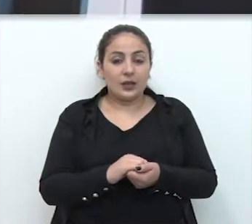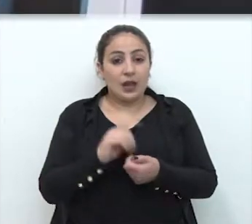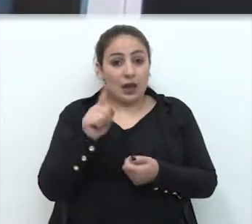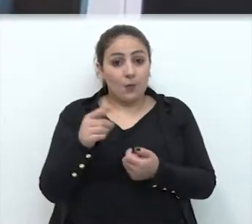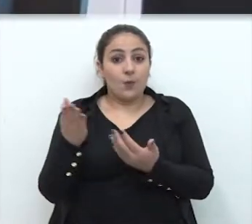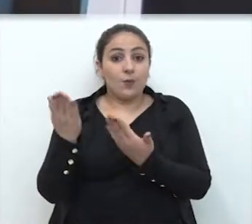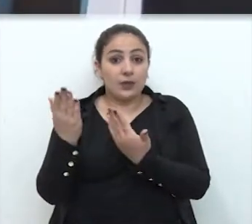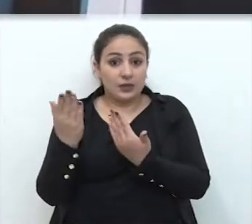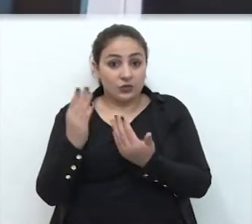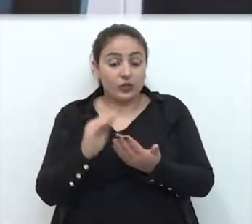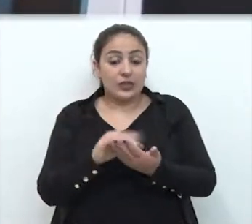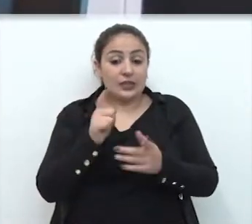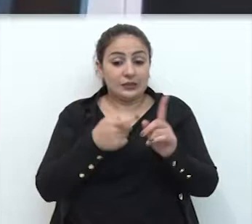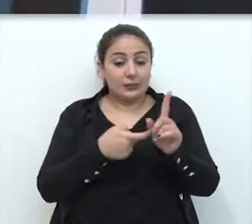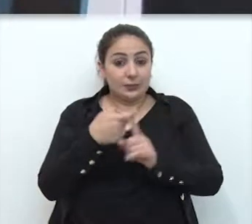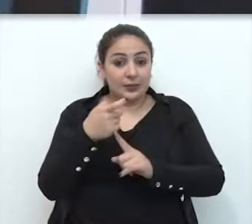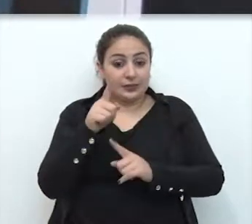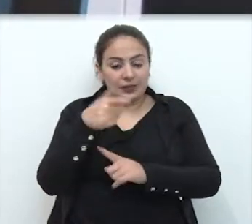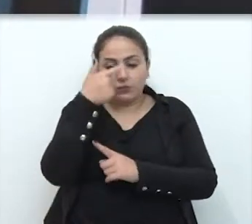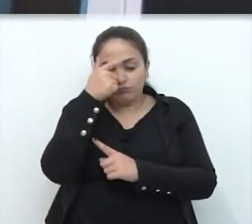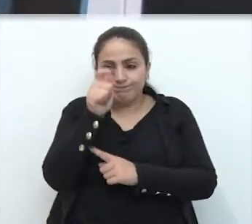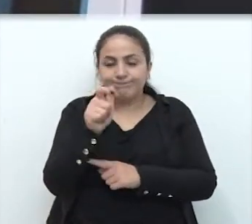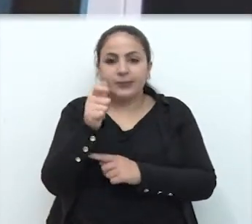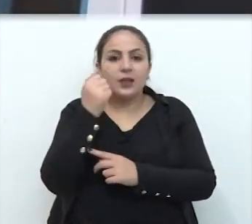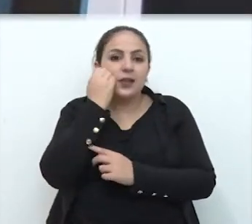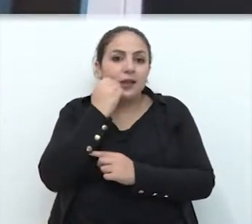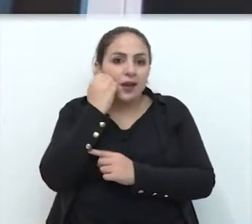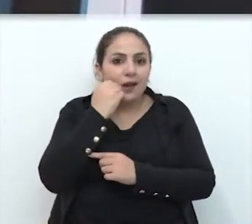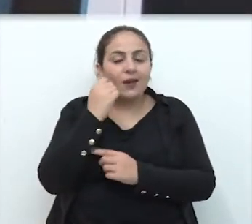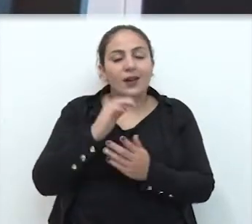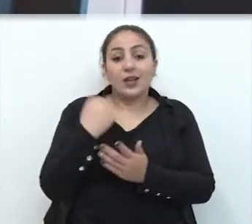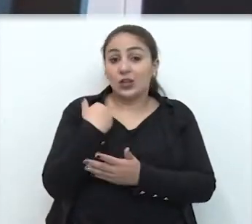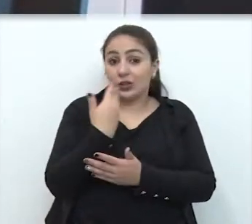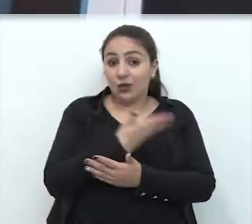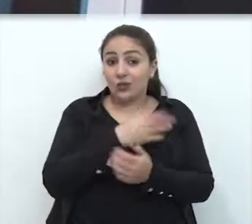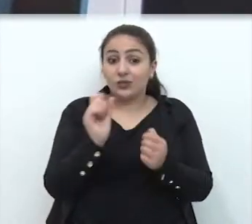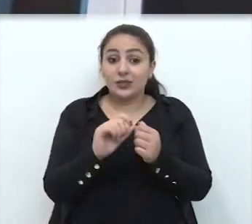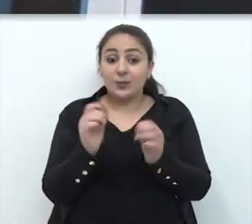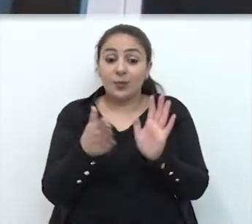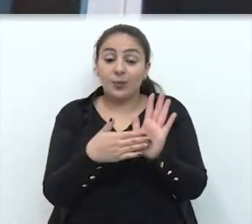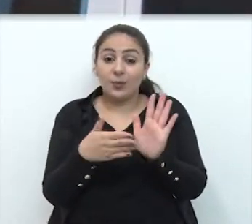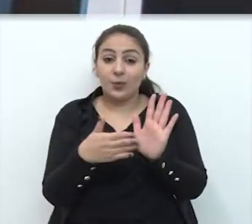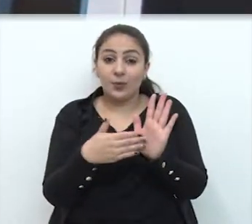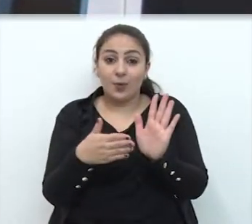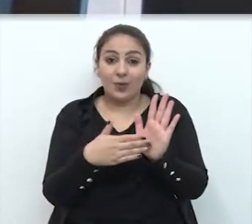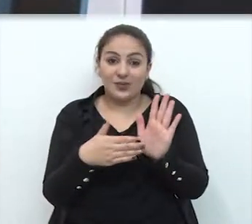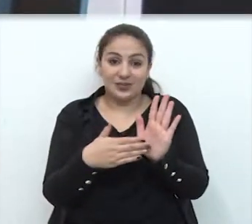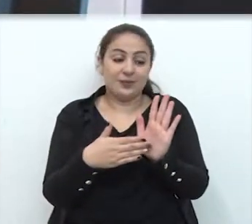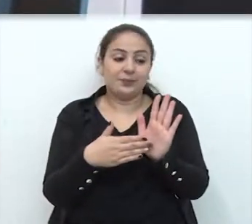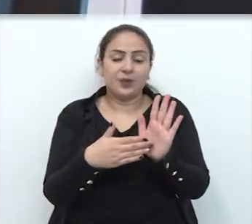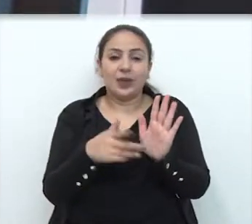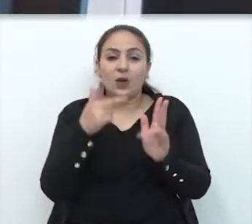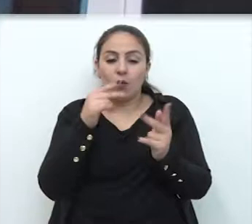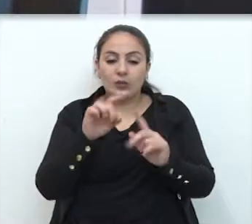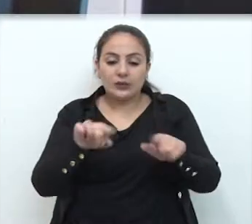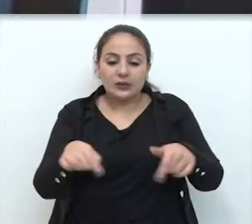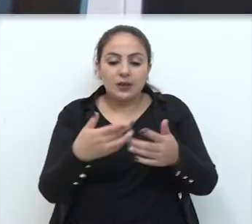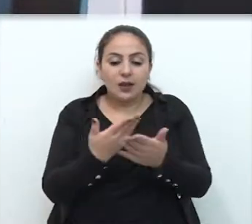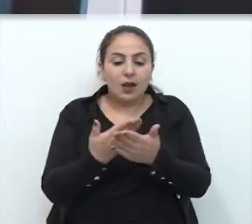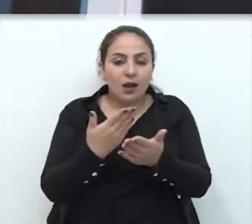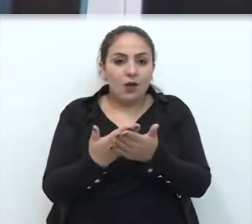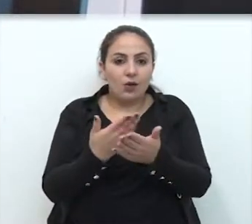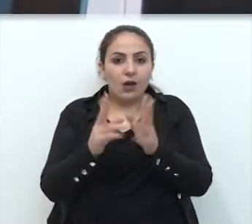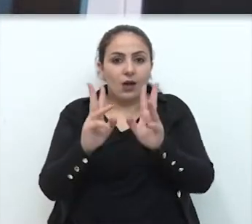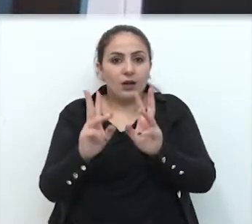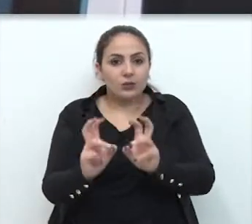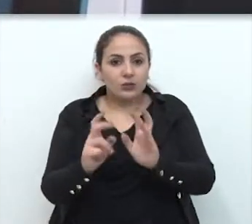A Câmara É uma homenagem, né? Esse mês é Consciência Negra, né? E a gente fez uma proposta de sala de